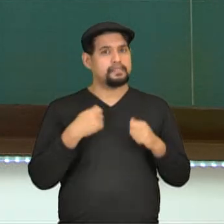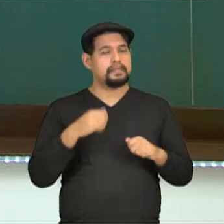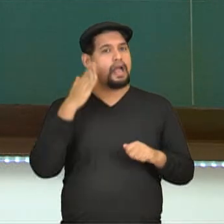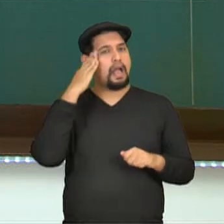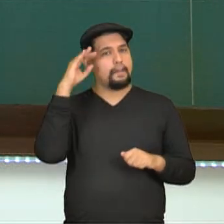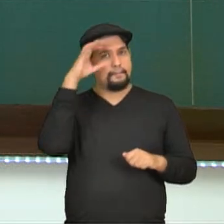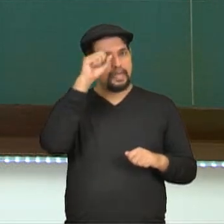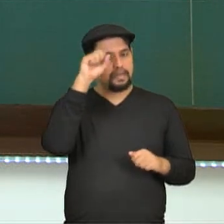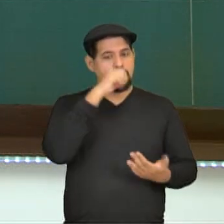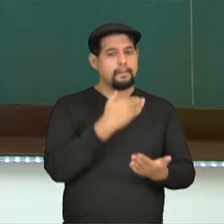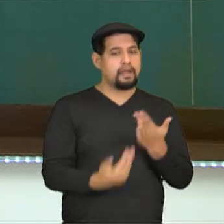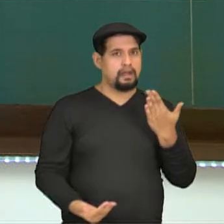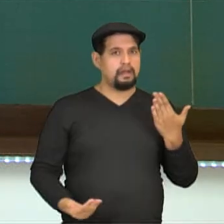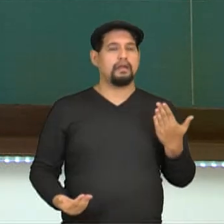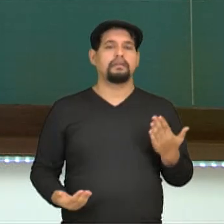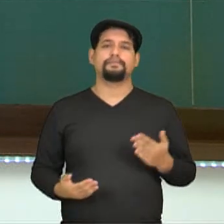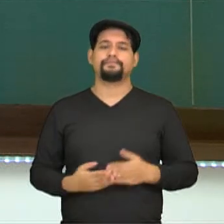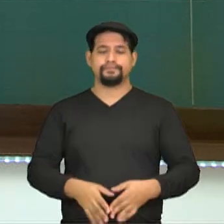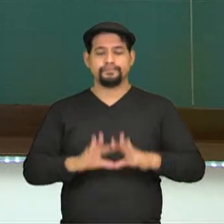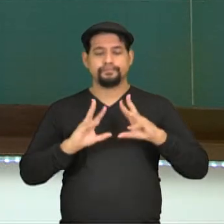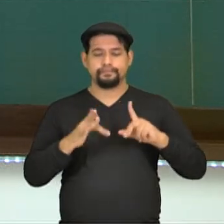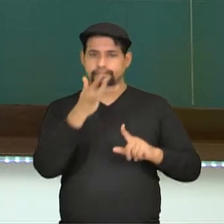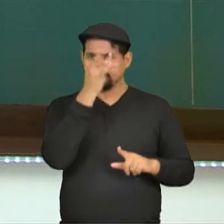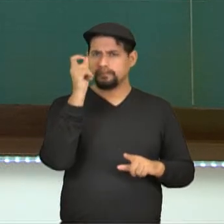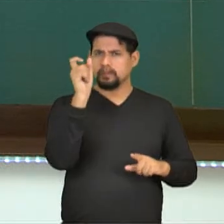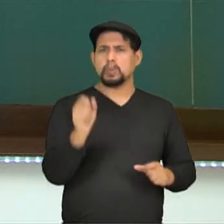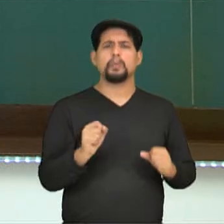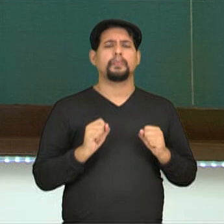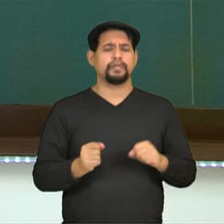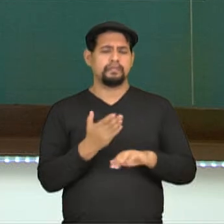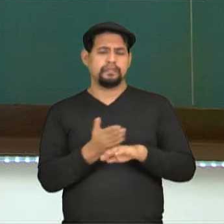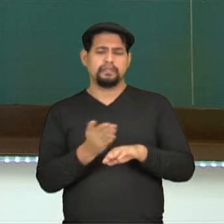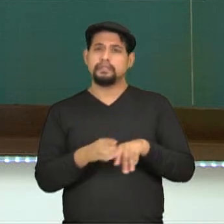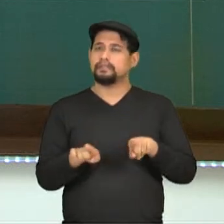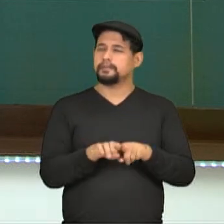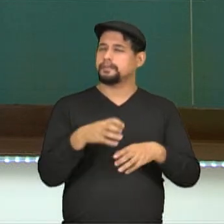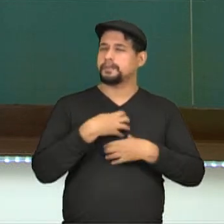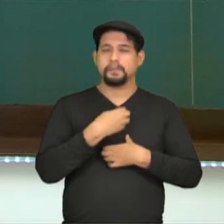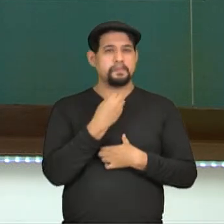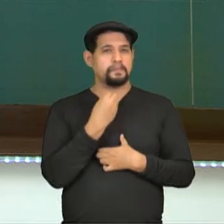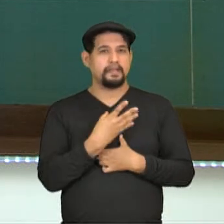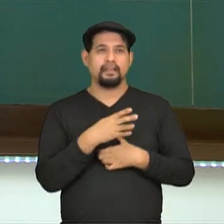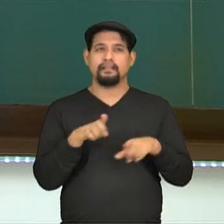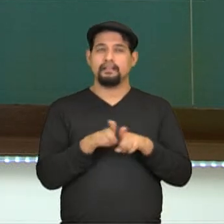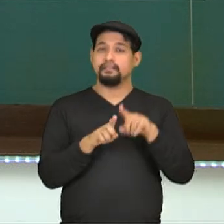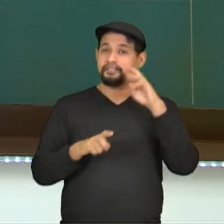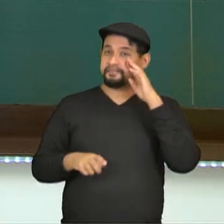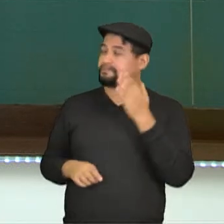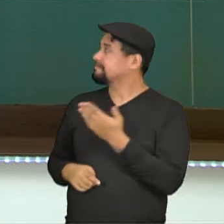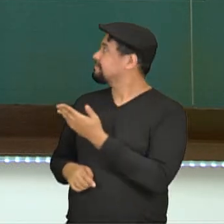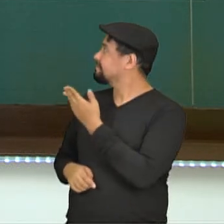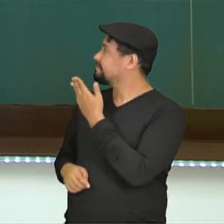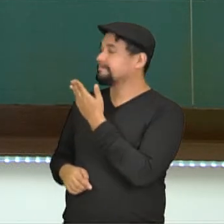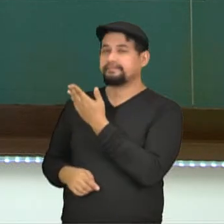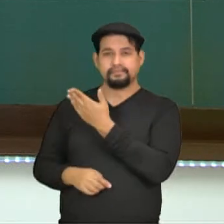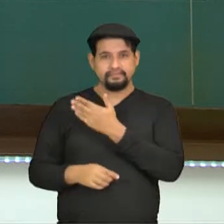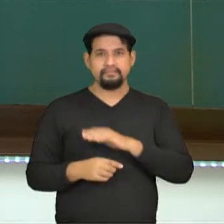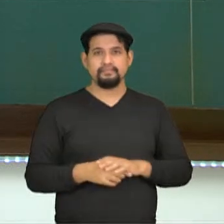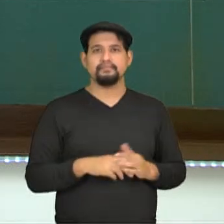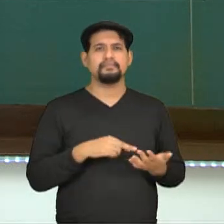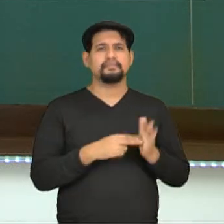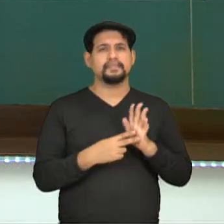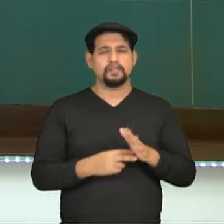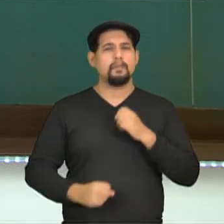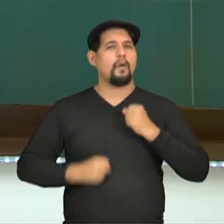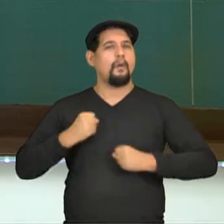perder também. E todas as pessoas podem praticar e sentir-se bem. Na imagem aqui, uma ilustração bem clara disso, uma